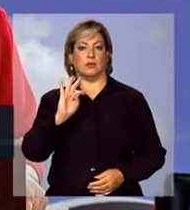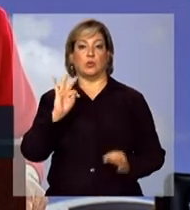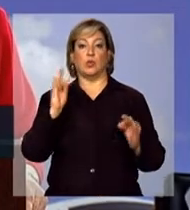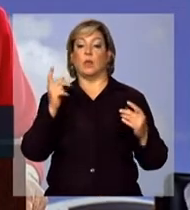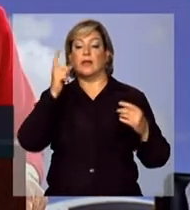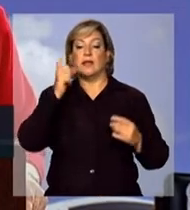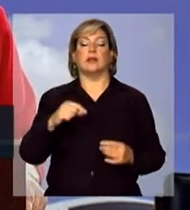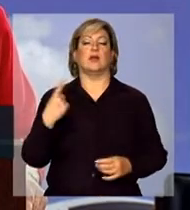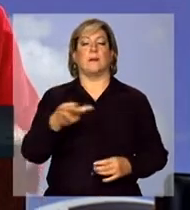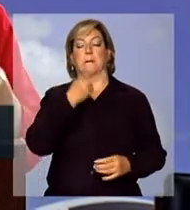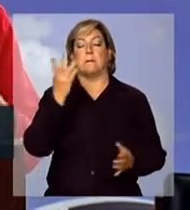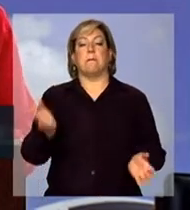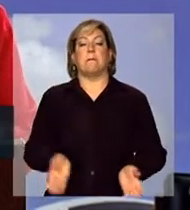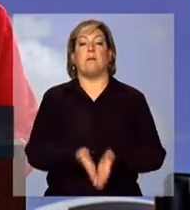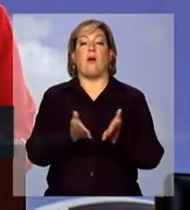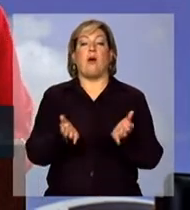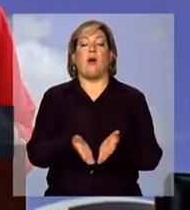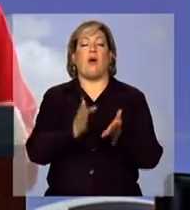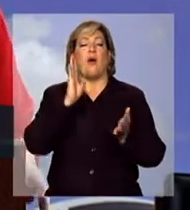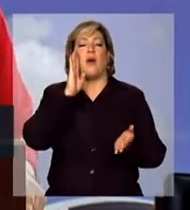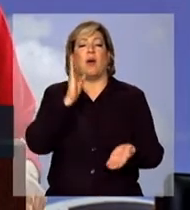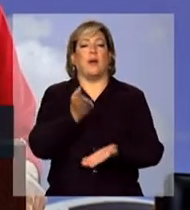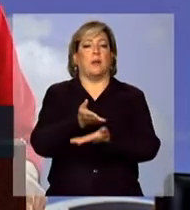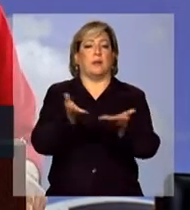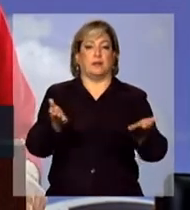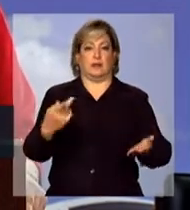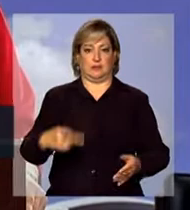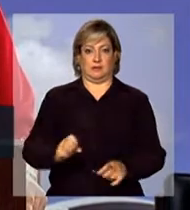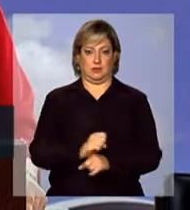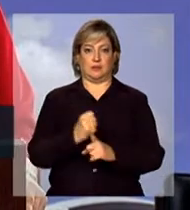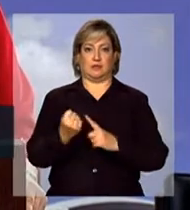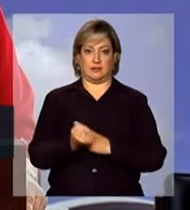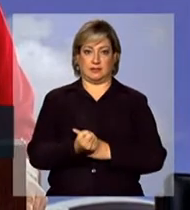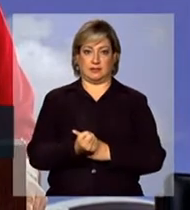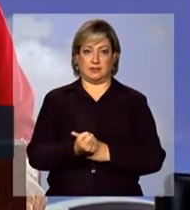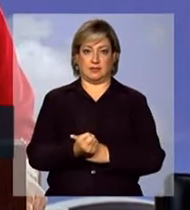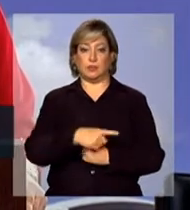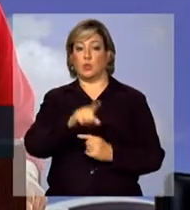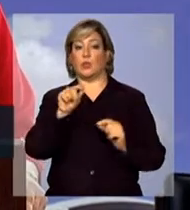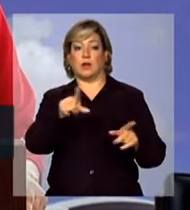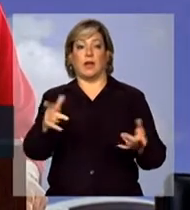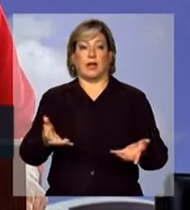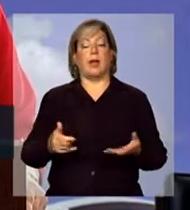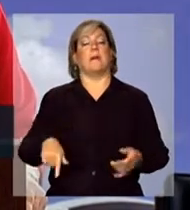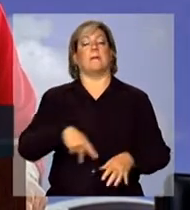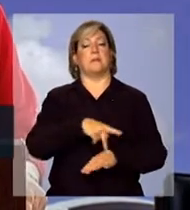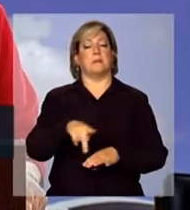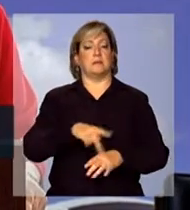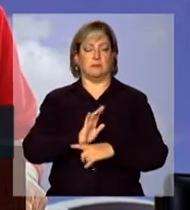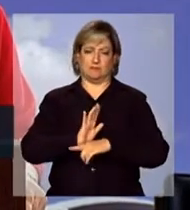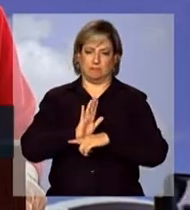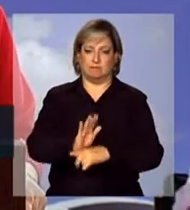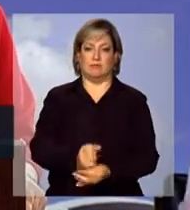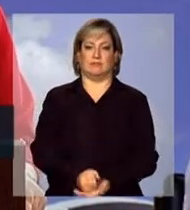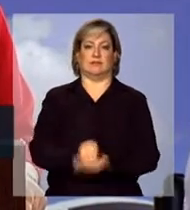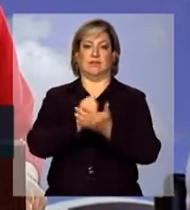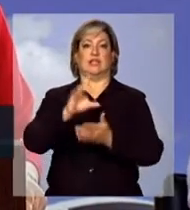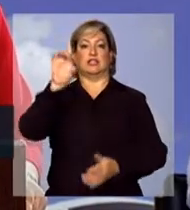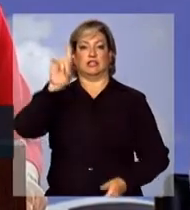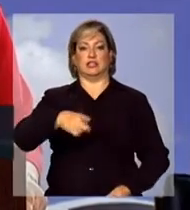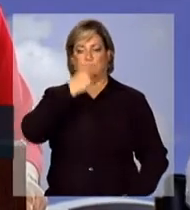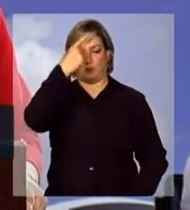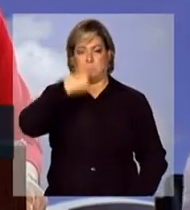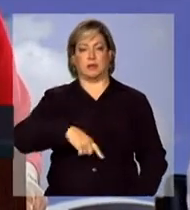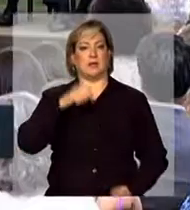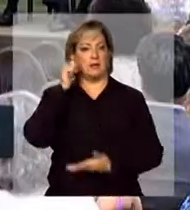mais pobres da nossa sociedade tem de ser um defensor intransigente dos direitos humanos